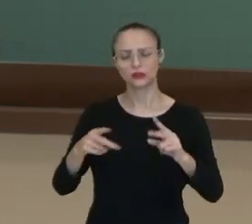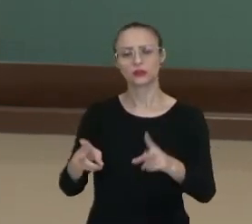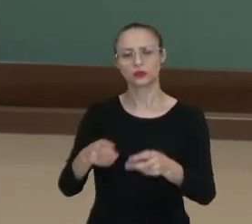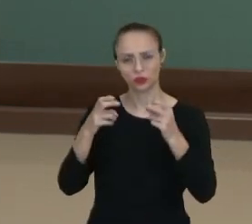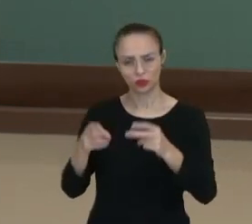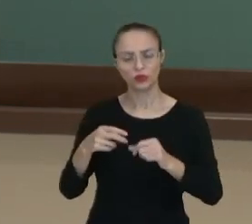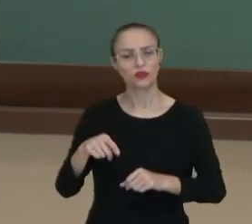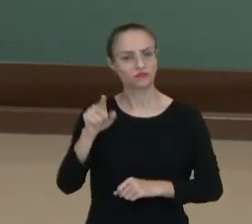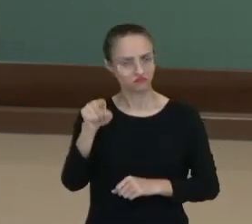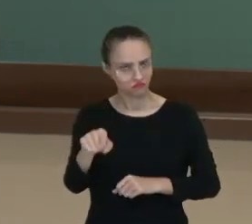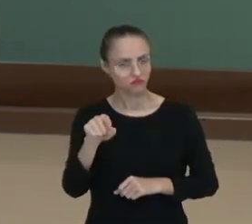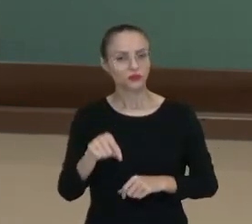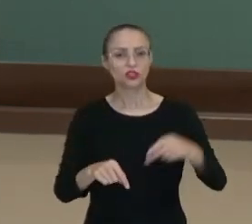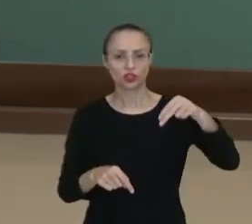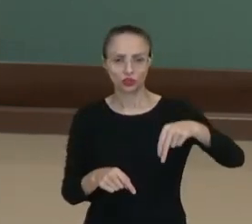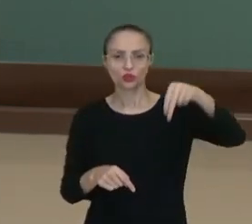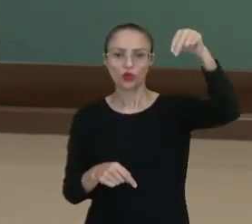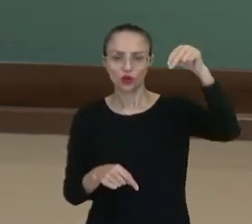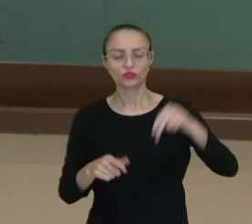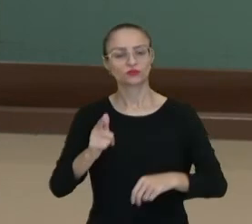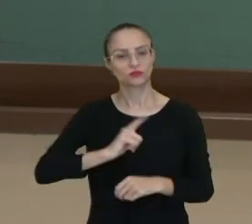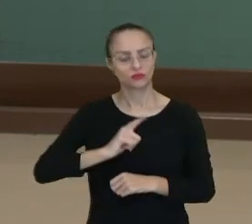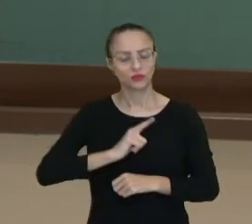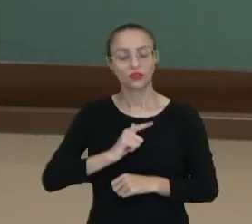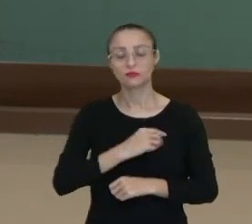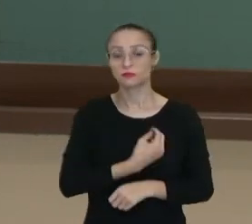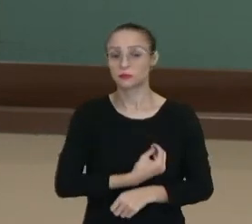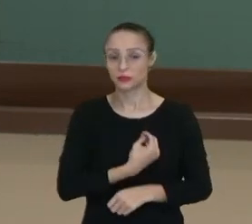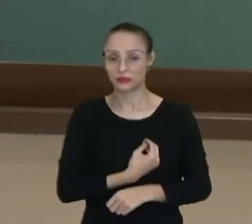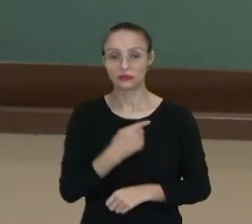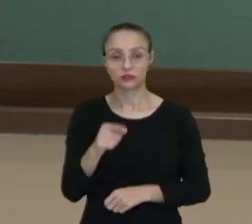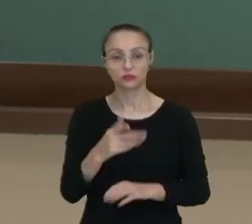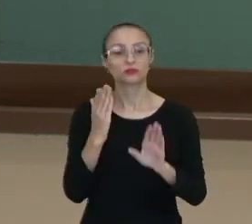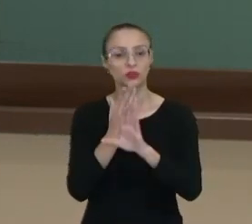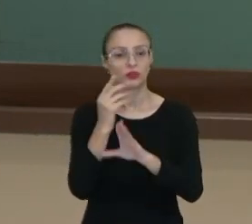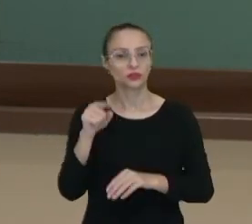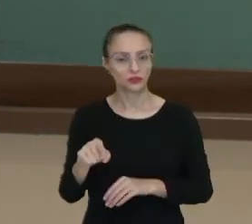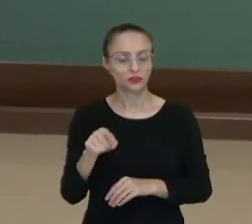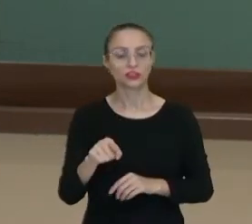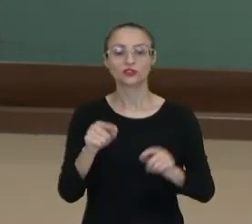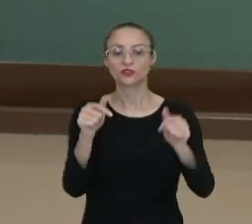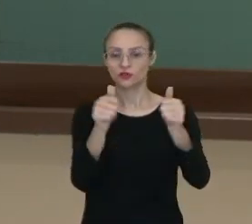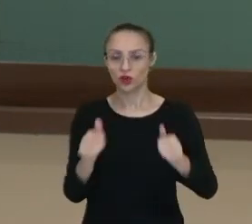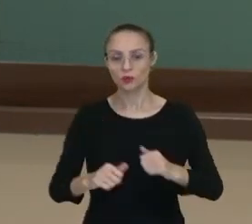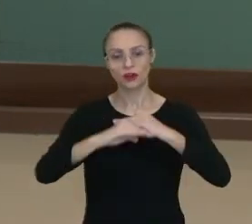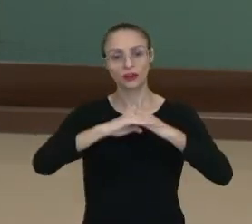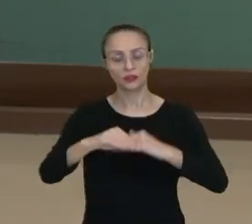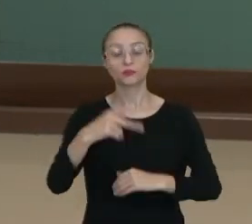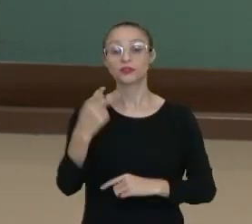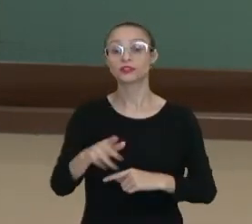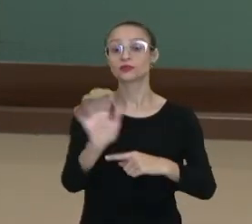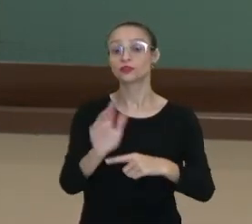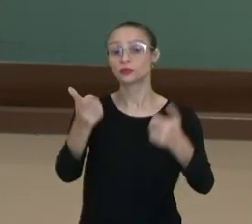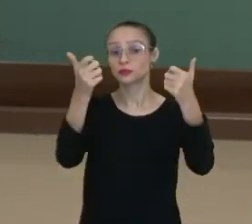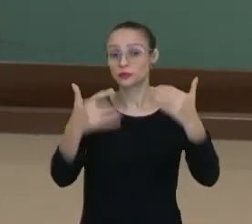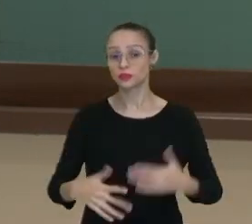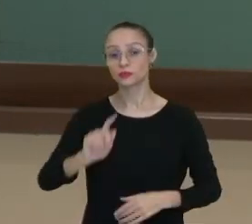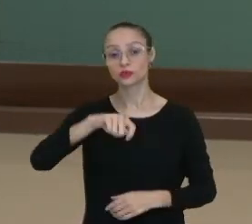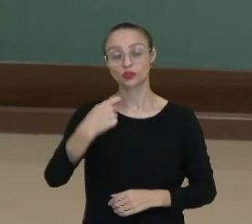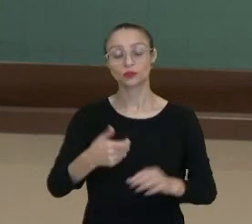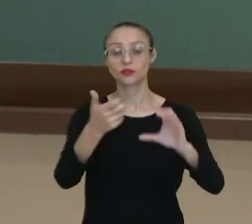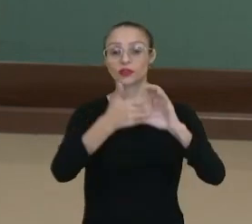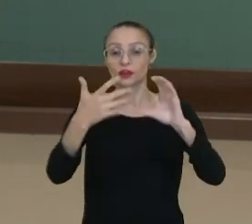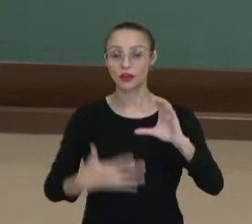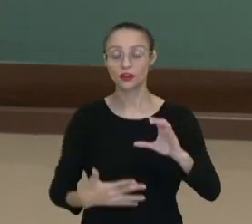que são explorados na região norte, que estão presentes ali em função das formas de relevo. Nesse vídeo, nós falamos sobre